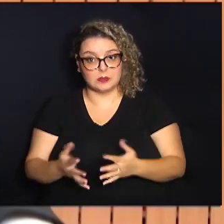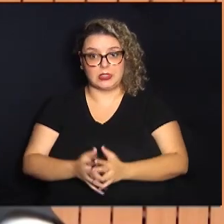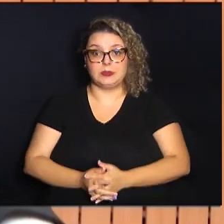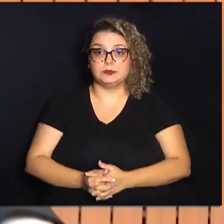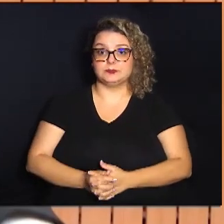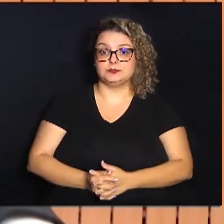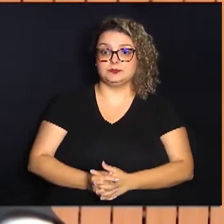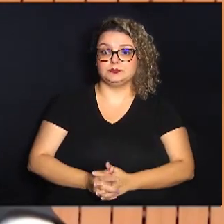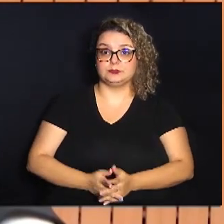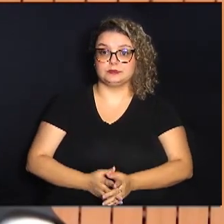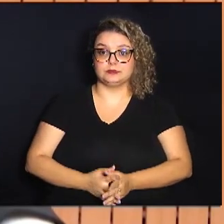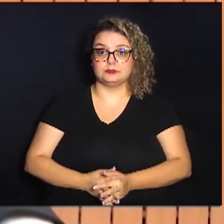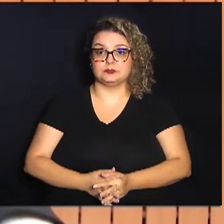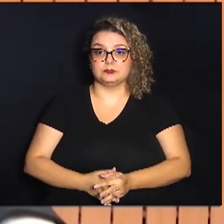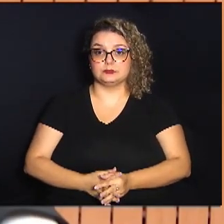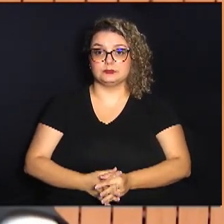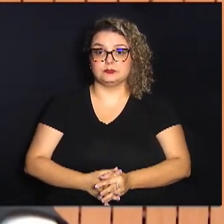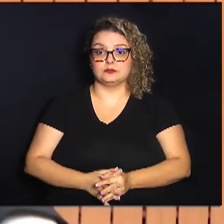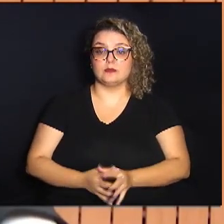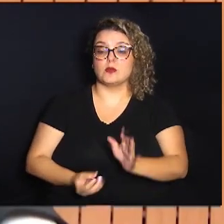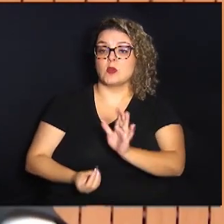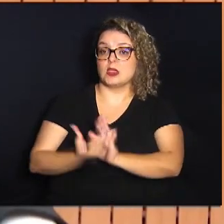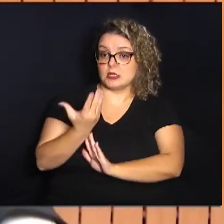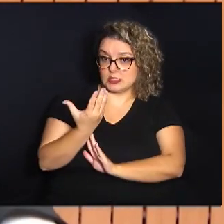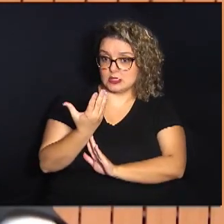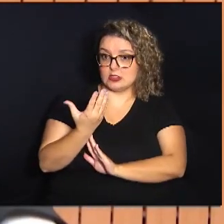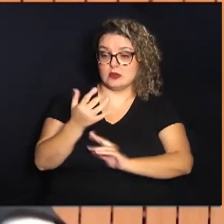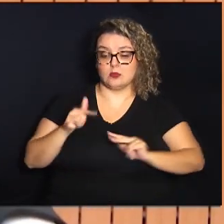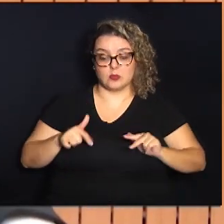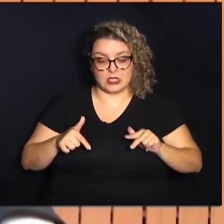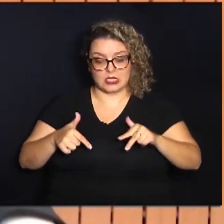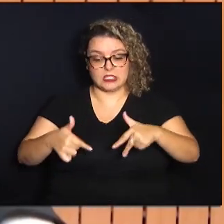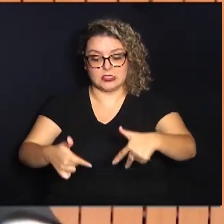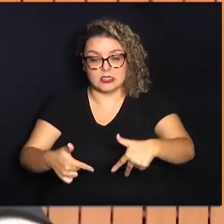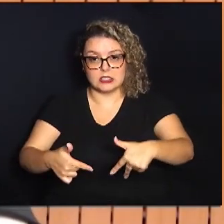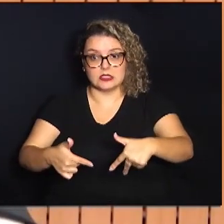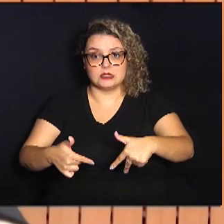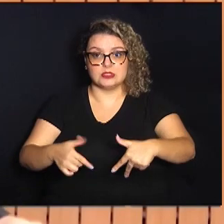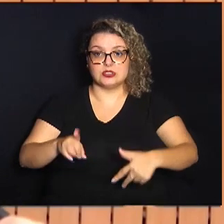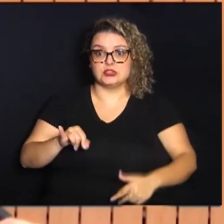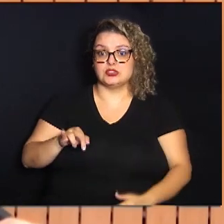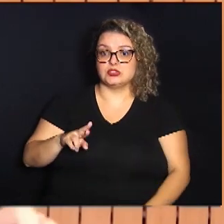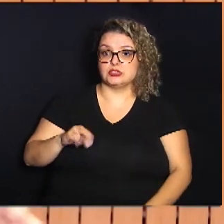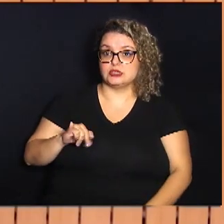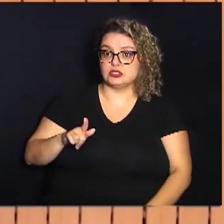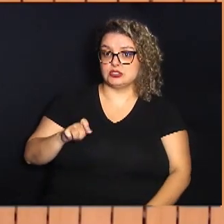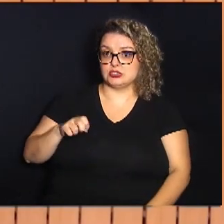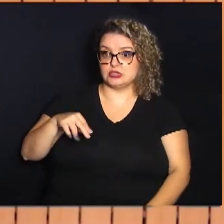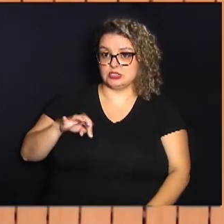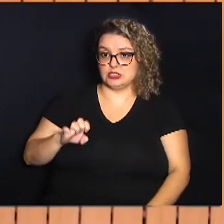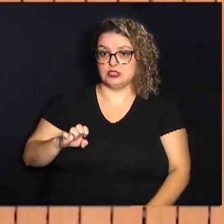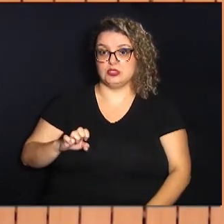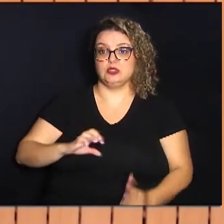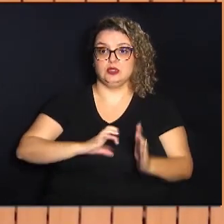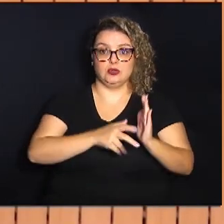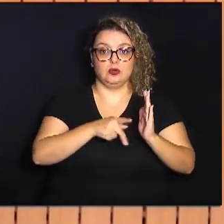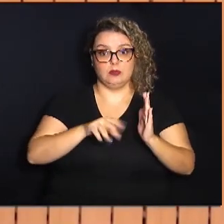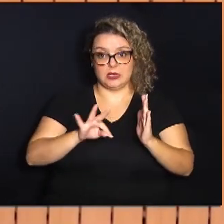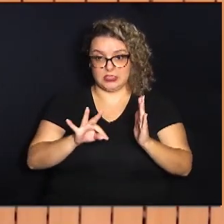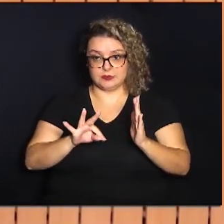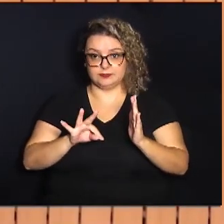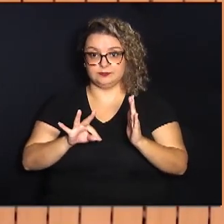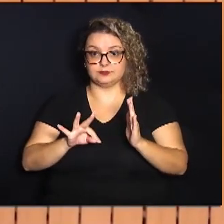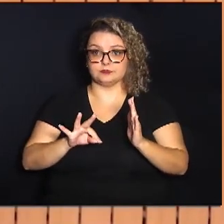fundadora, militante e dirigente do PT, do Partido dos